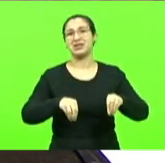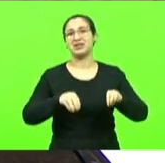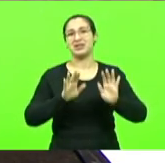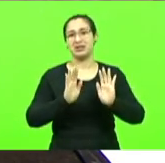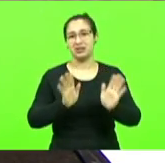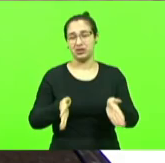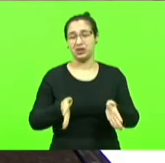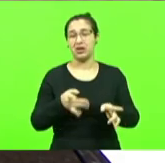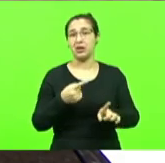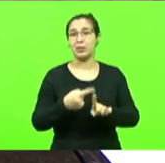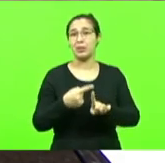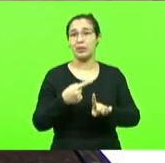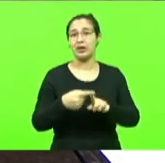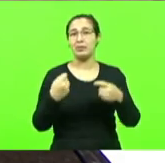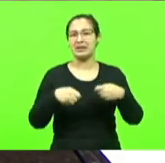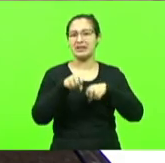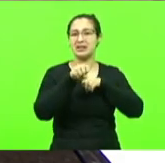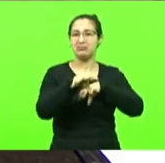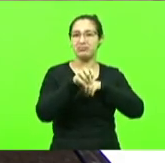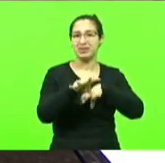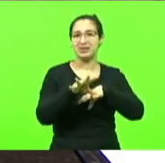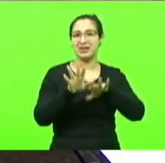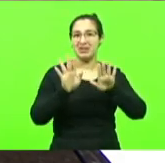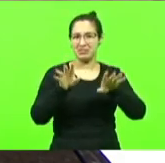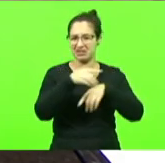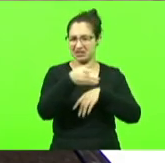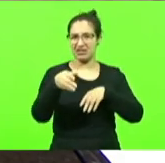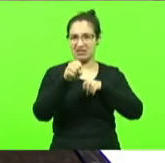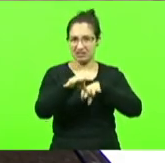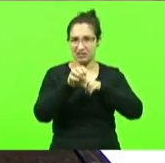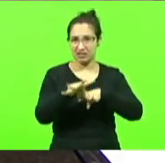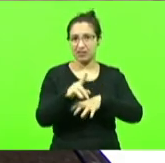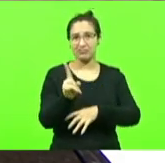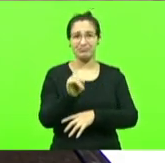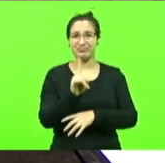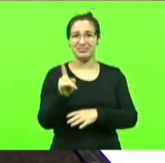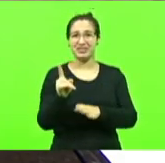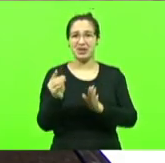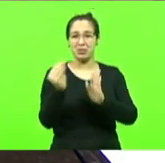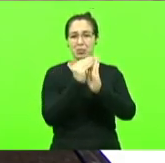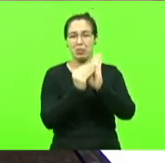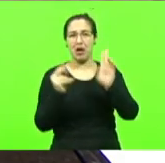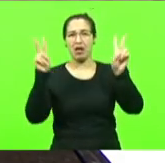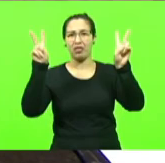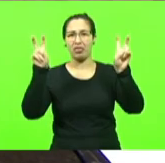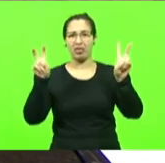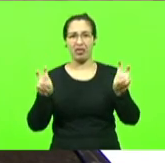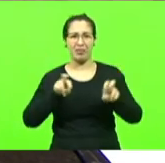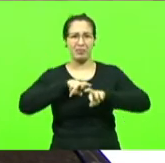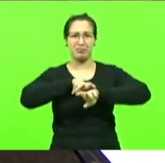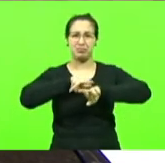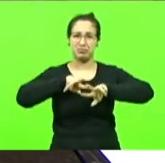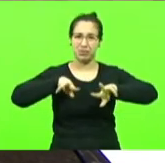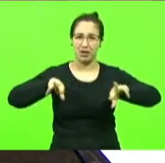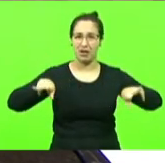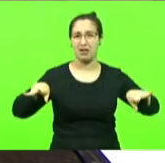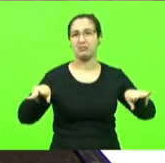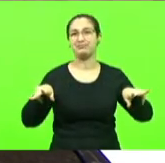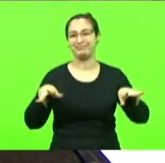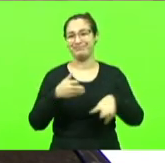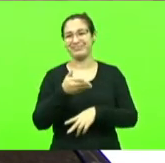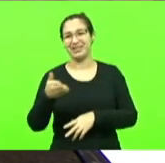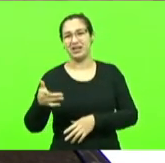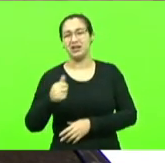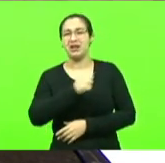sendo mal ensinado enquanto ficam implementando tudo que é tipo de tema como este por exemplo para os alunos coisas que não